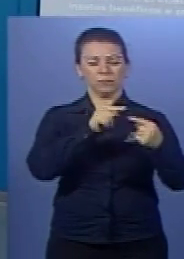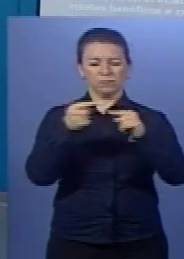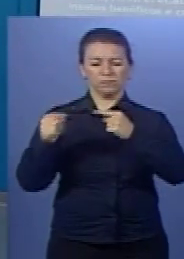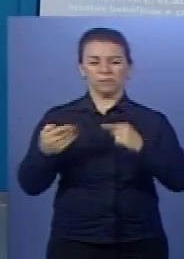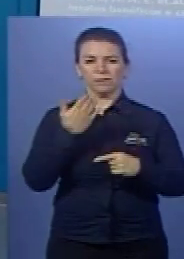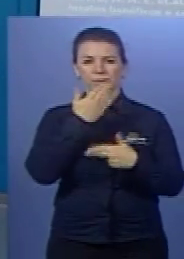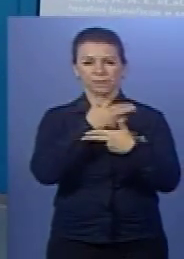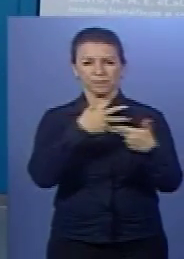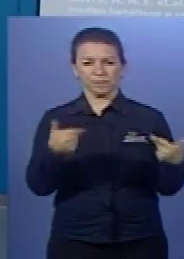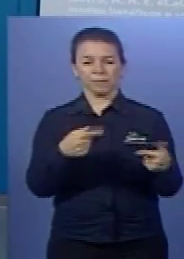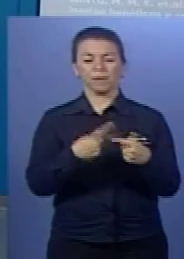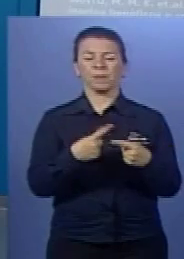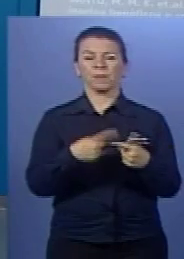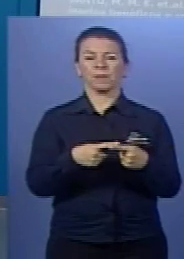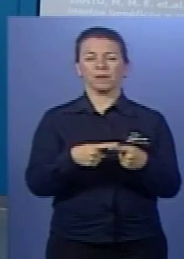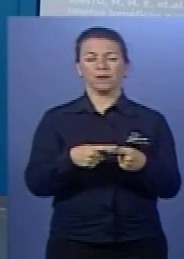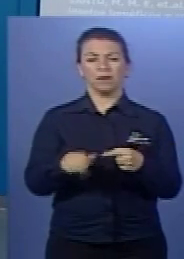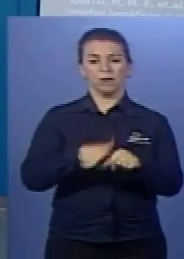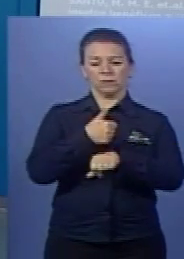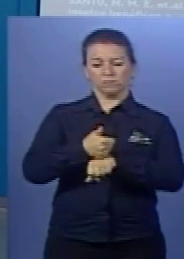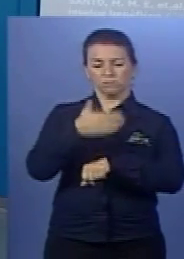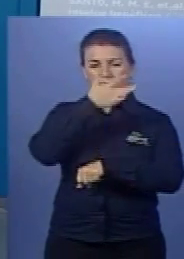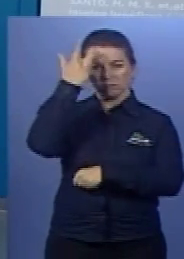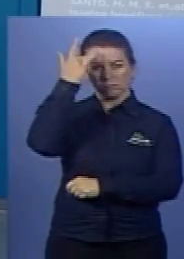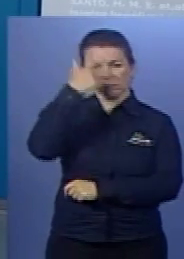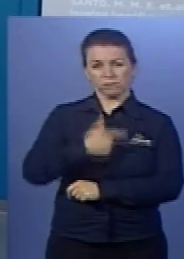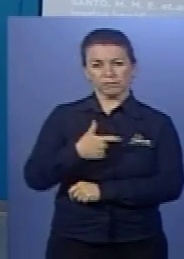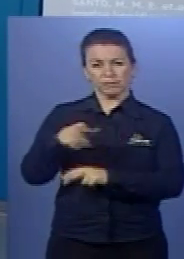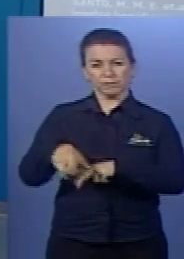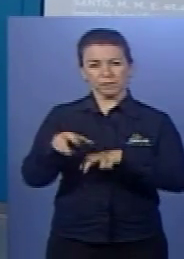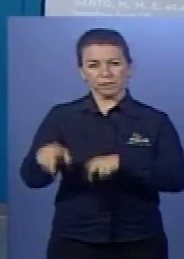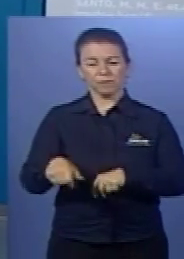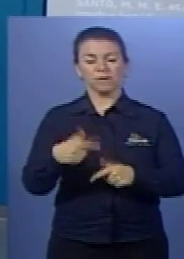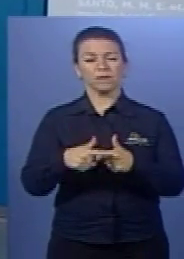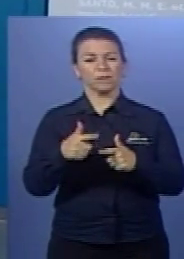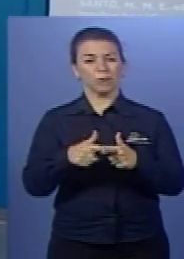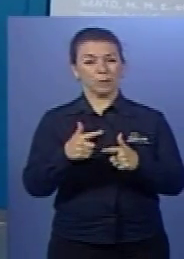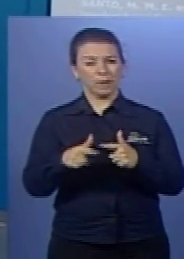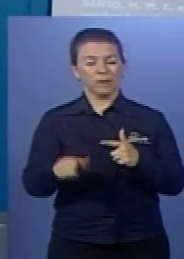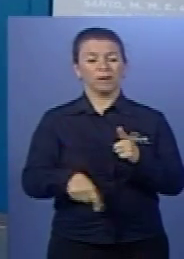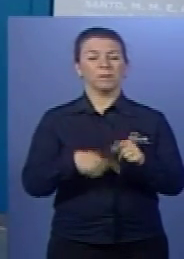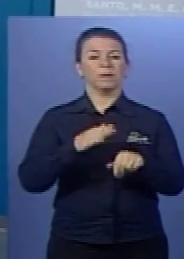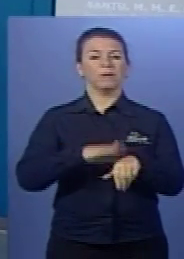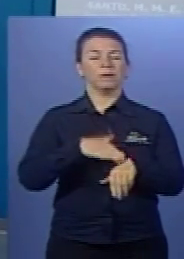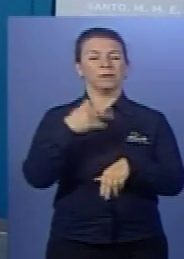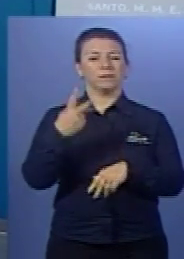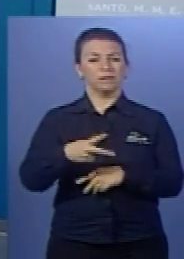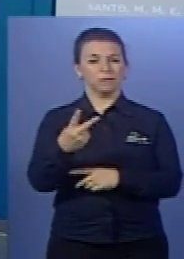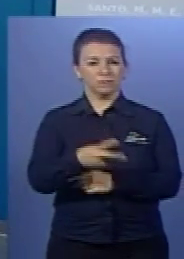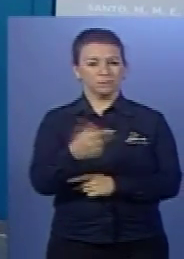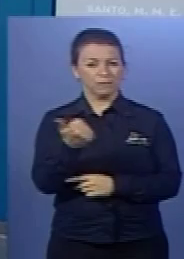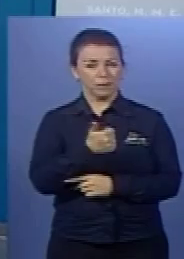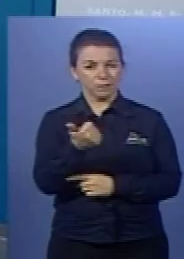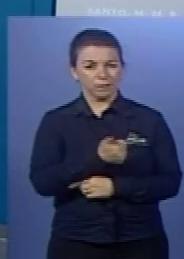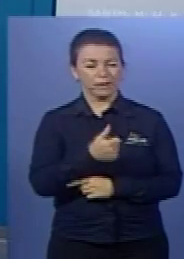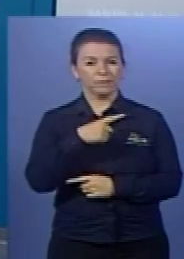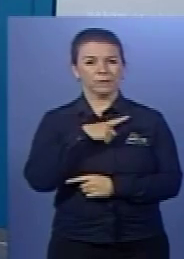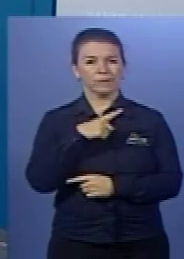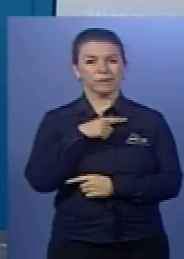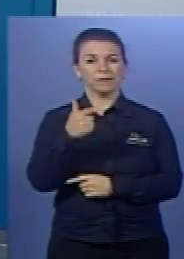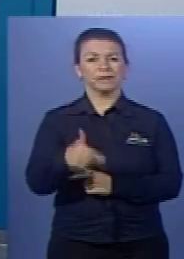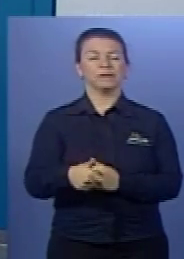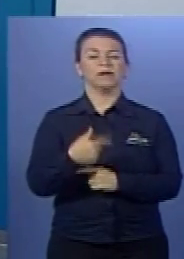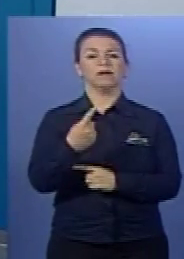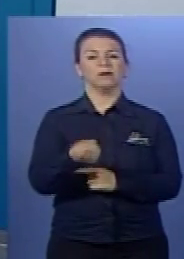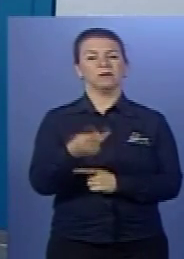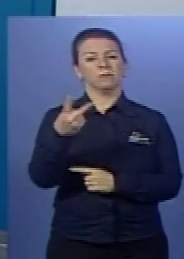Então, no produtor vai ter uma quantidade, no consumidor primário que é o herbívoro vai ter mais do que o produtor, no consumidor secundário que é o carnívoro vai